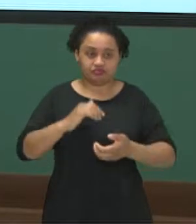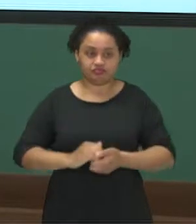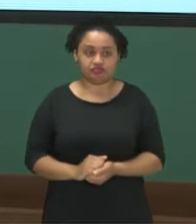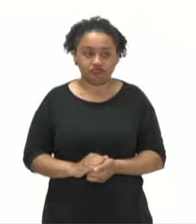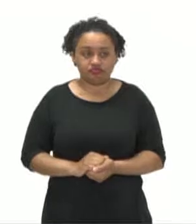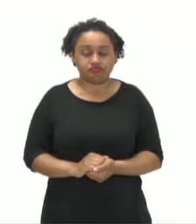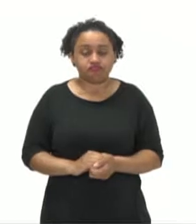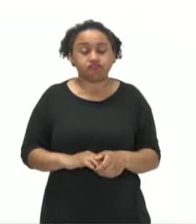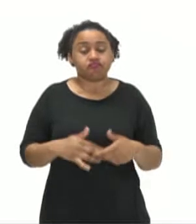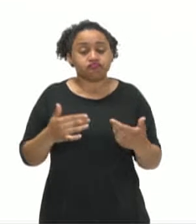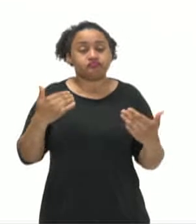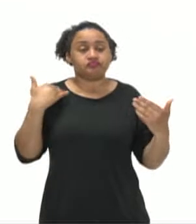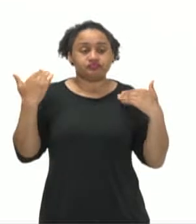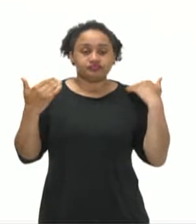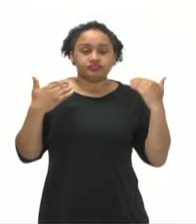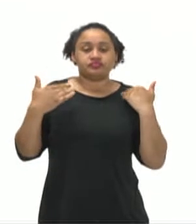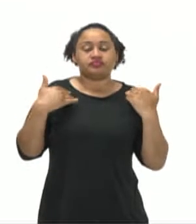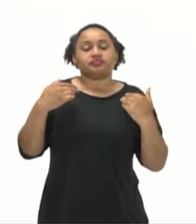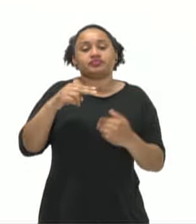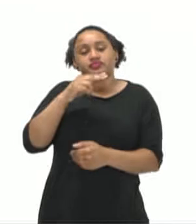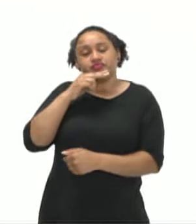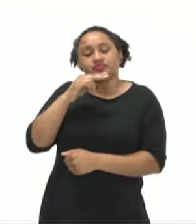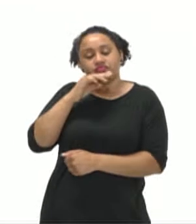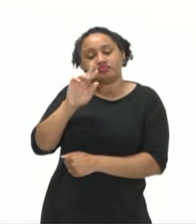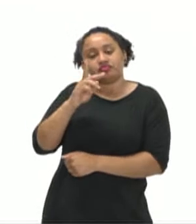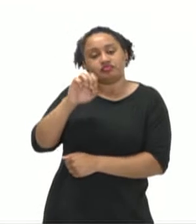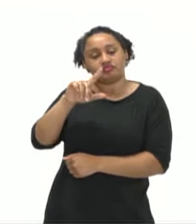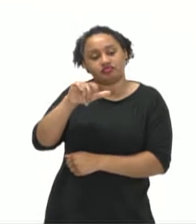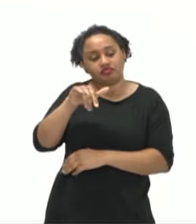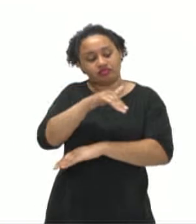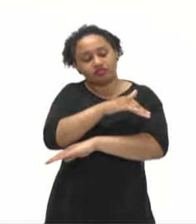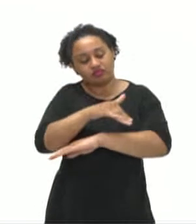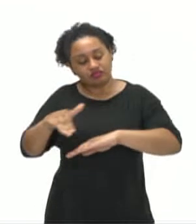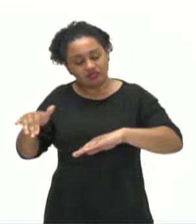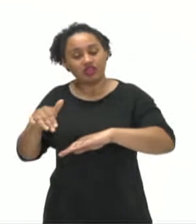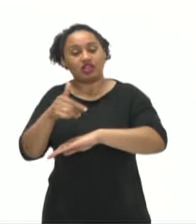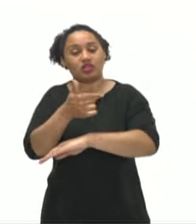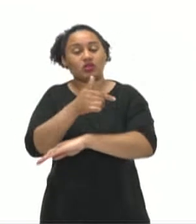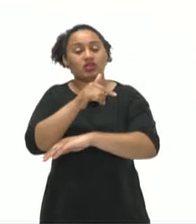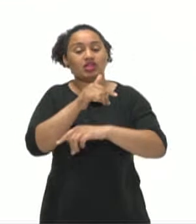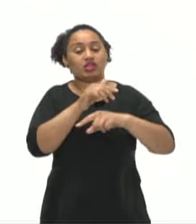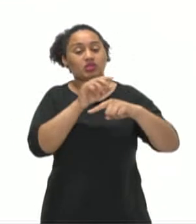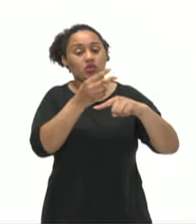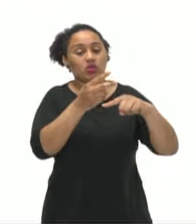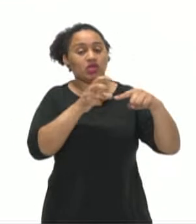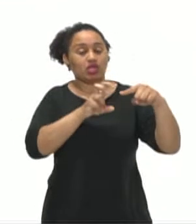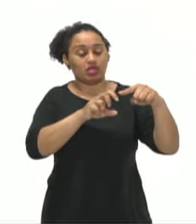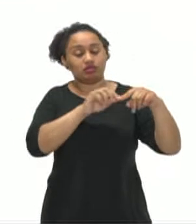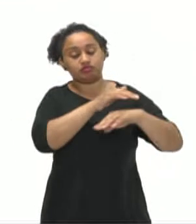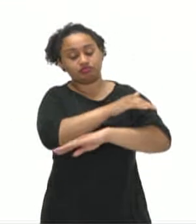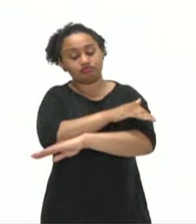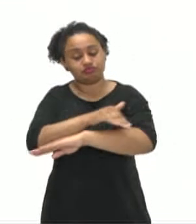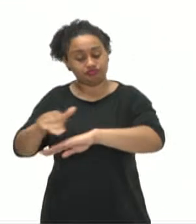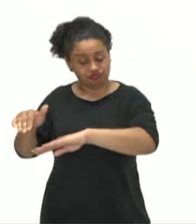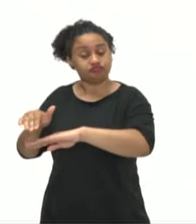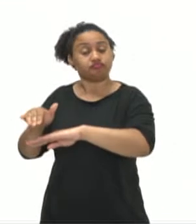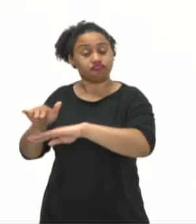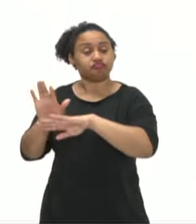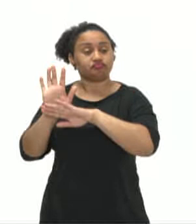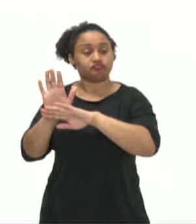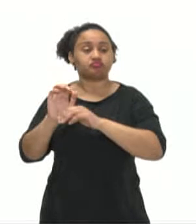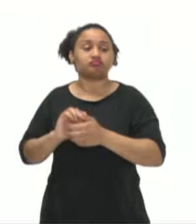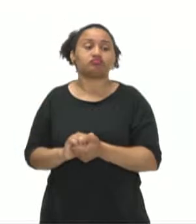Passeando com os seus netos, Helena percorreu dois quintos do comprimento de uma avenida. Vamos fazer a tradução desse problema.